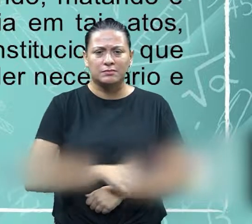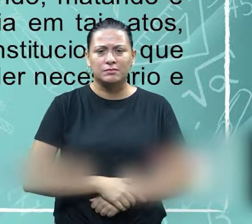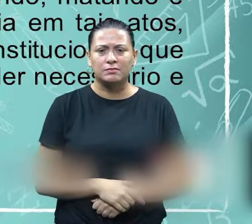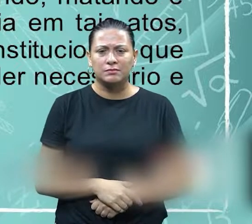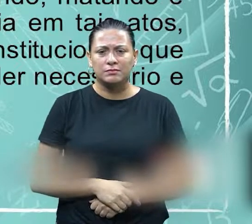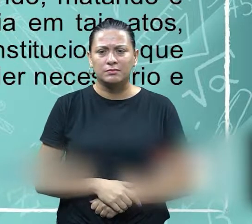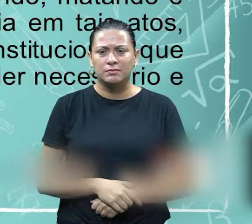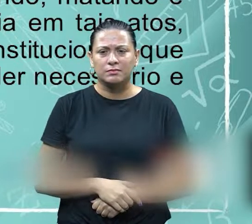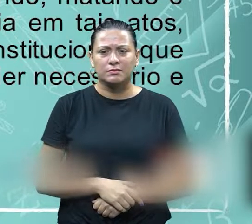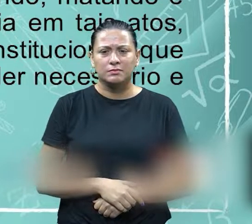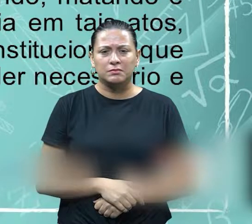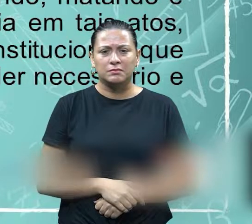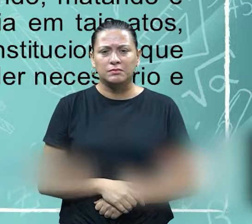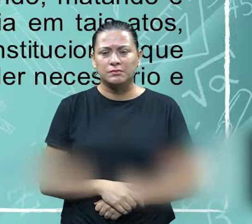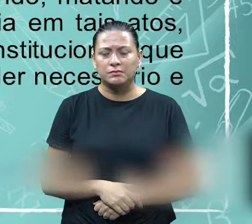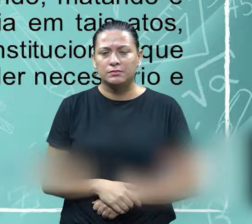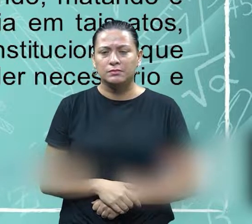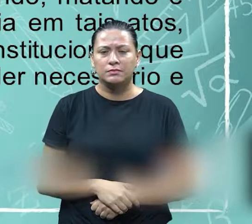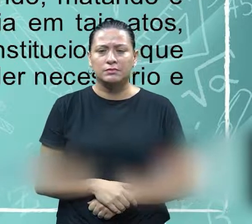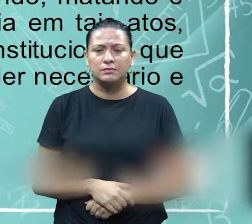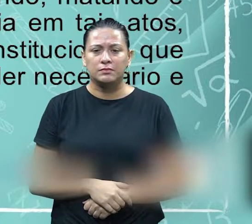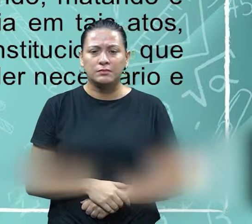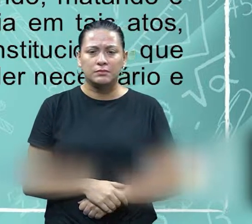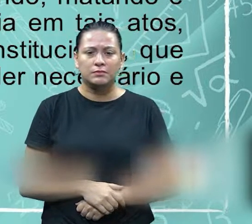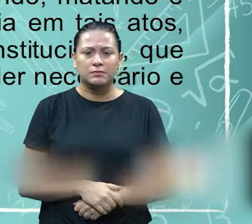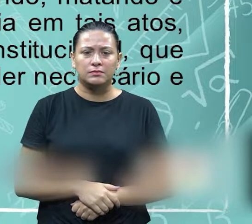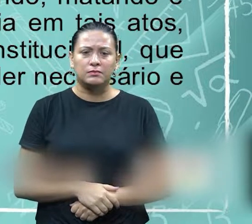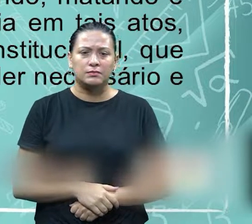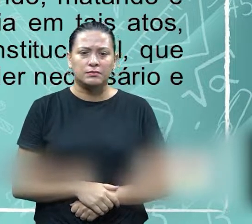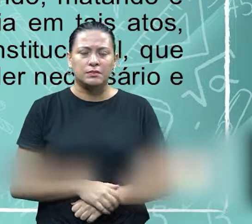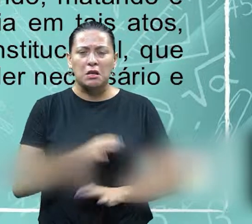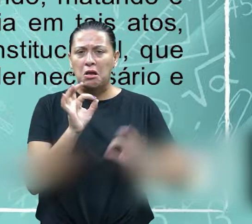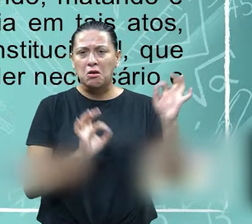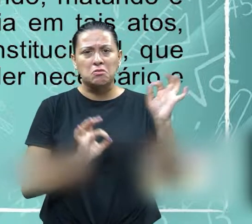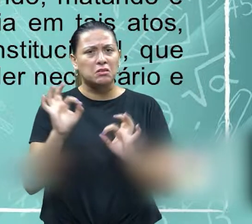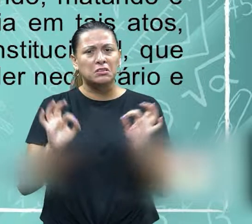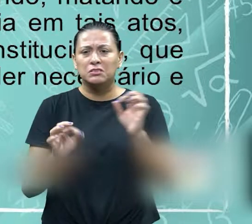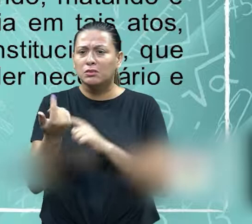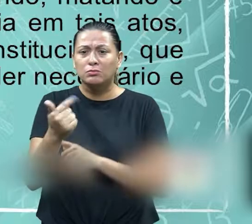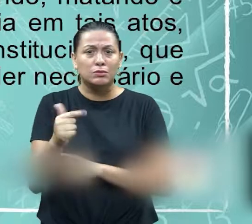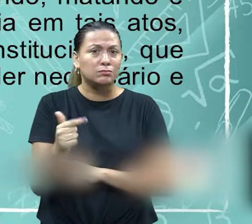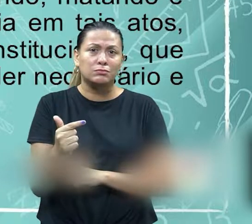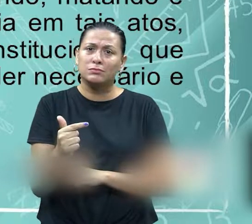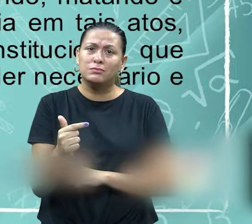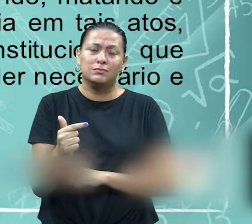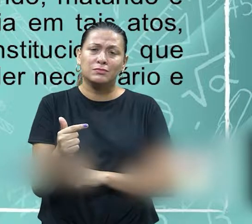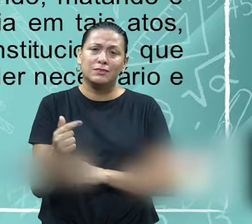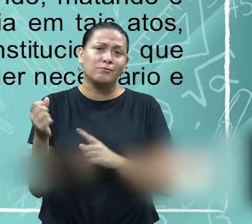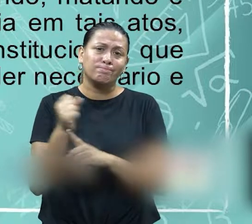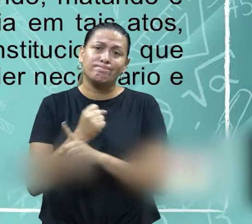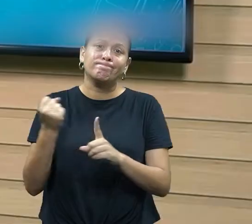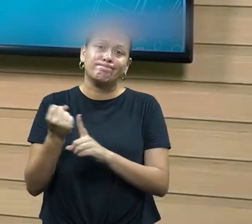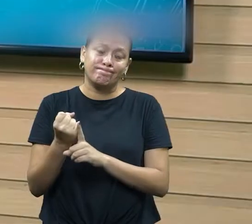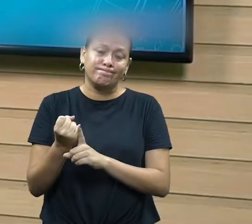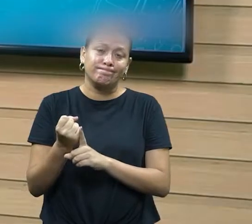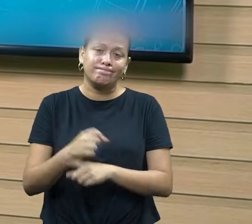poderiam guinar é direcionar para para uma desordem total da sociedade